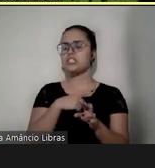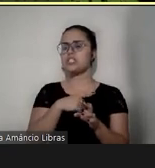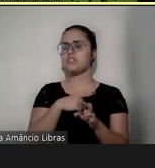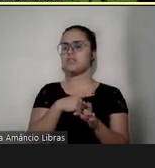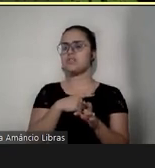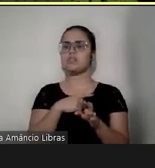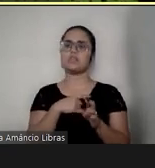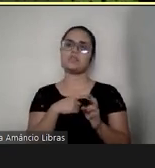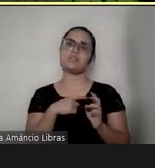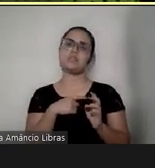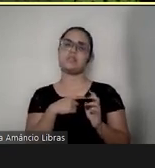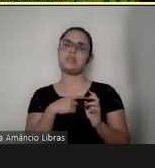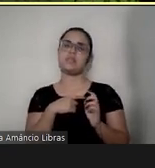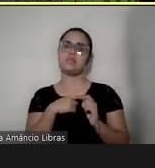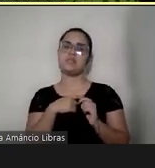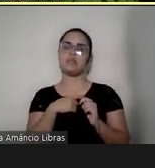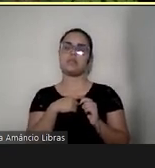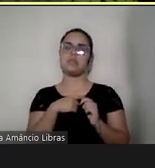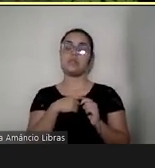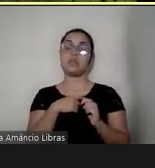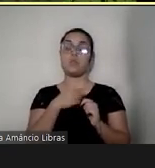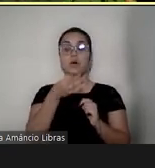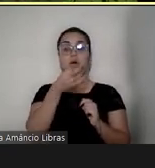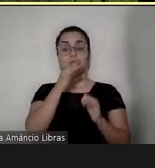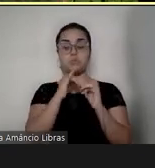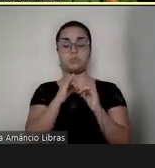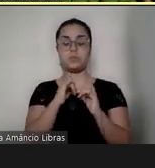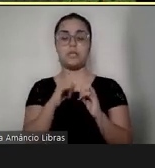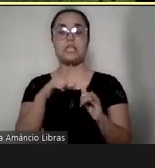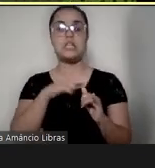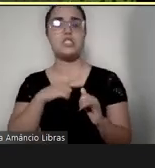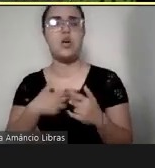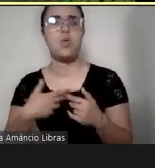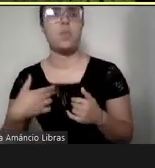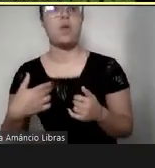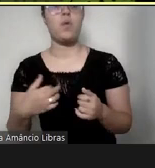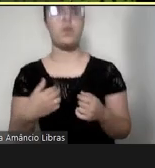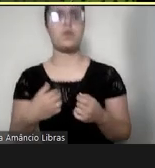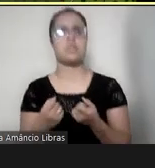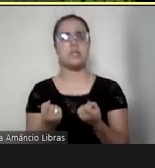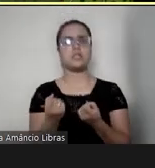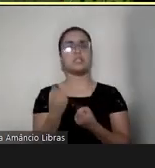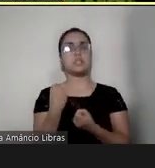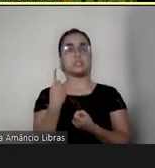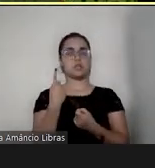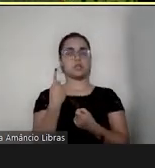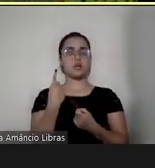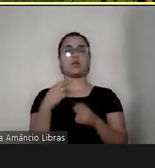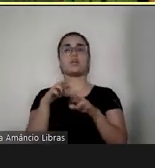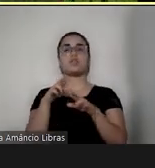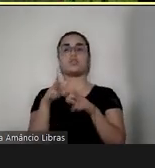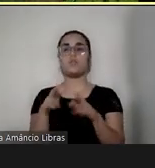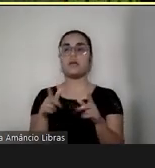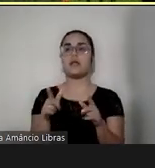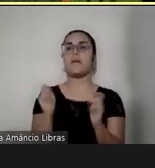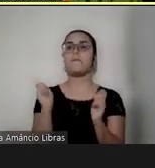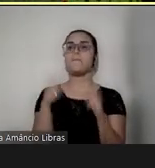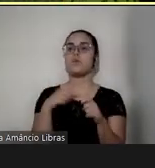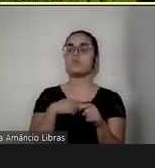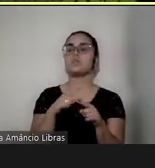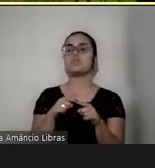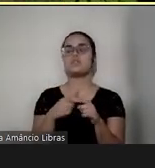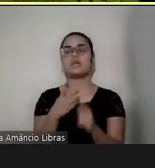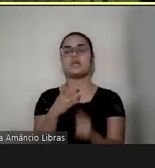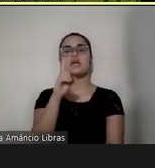notícia, né, de que tinha alguma coisa diferente, que poderia ser um diagnóstico, uma síndrome